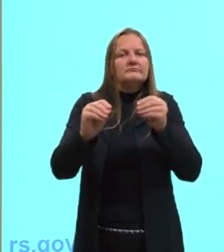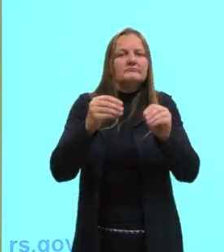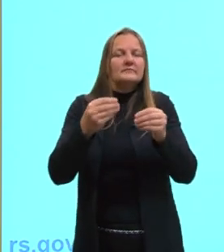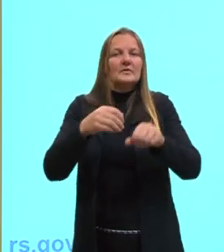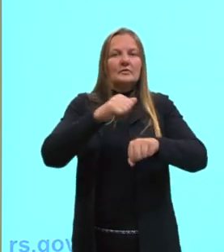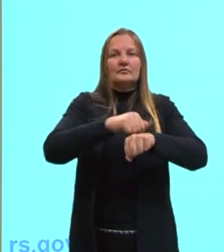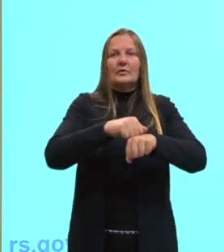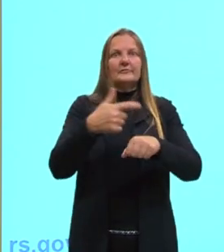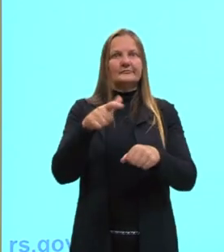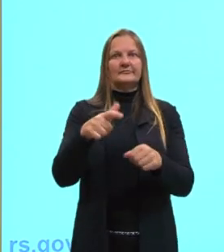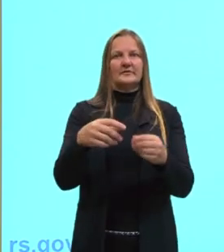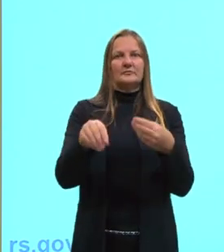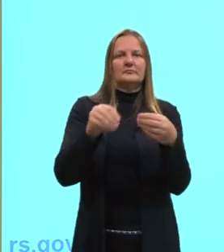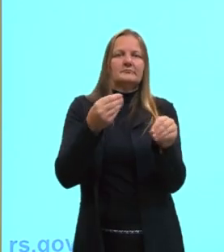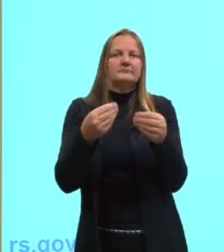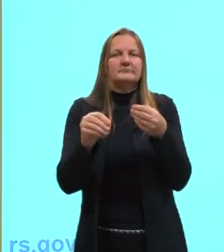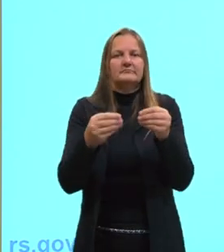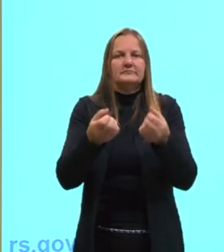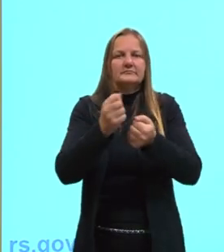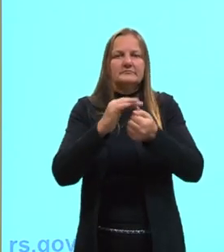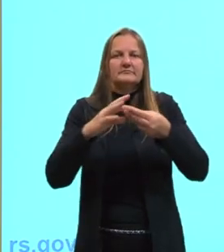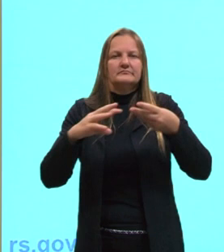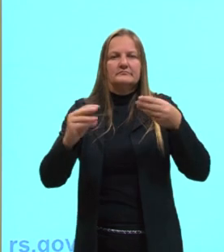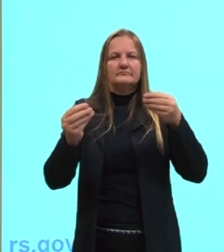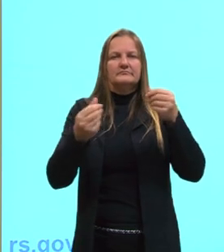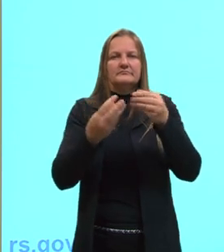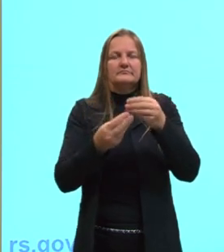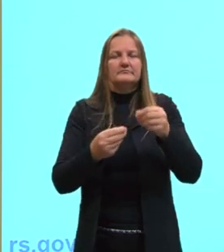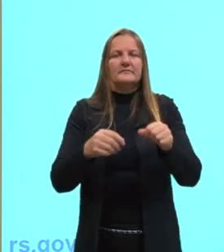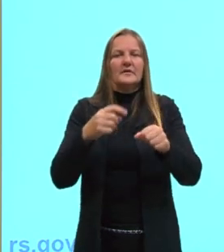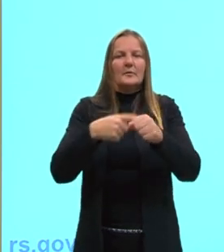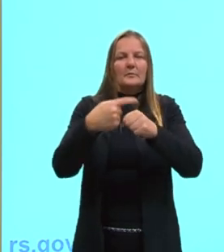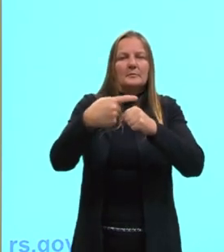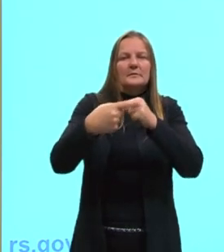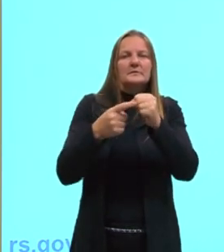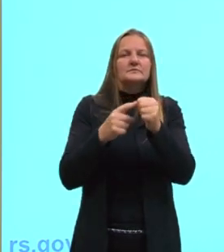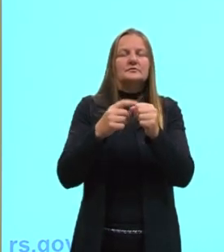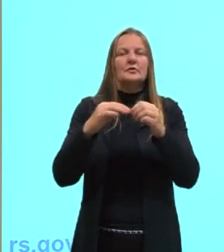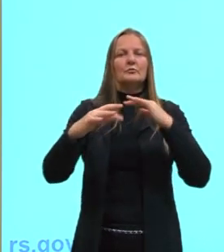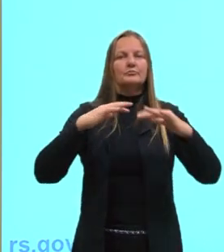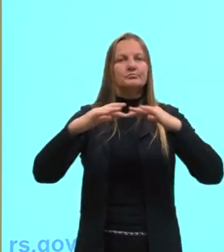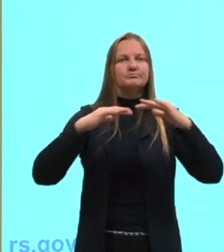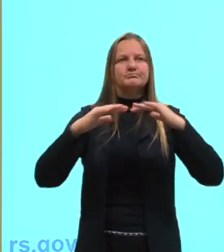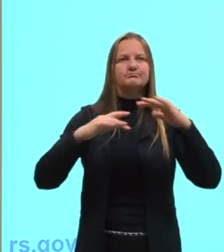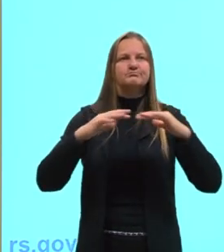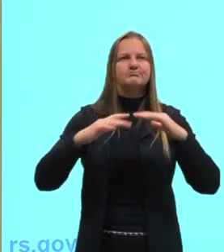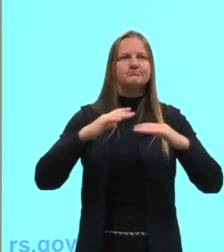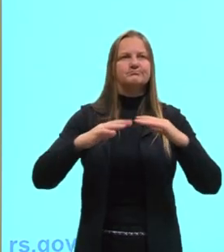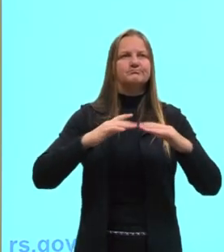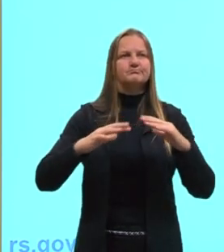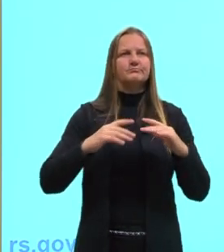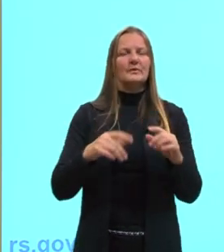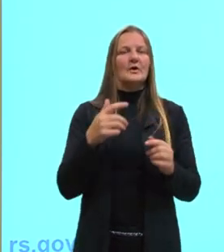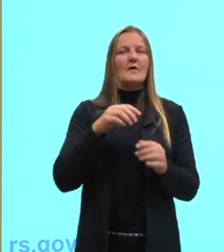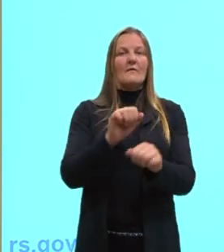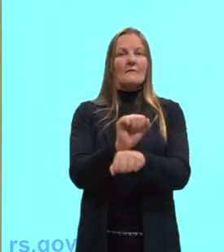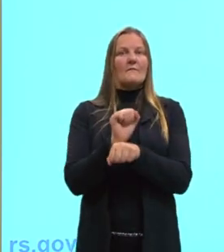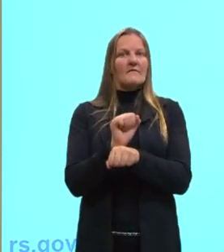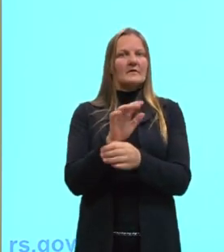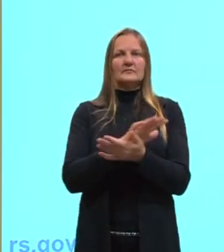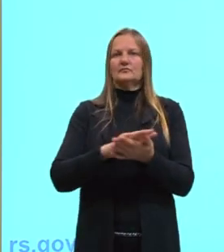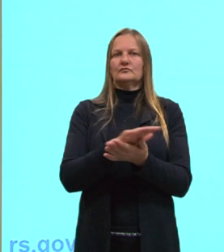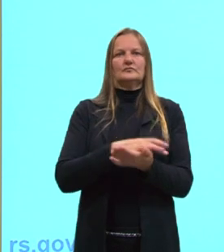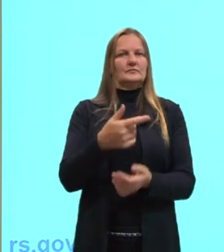não consegue fazer ele fluir. E as partículas se movimentam livremente, tá? E não possuem posições fixas,